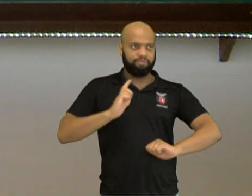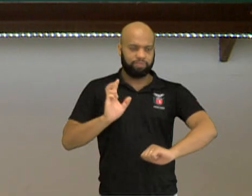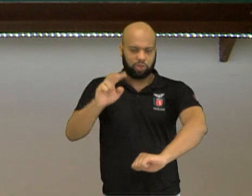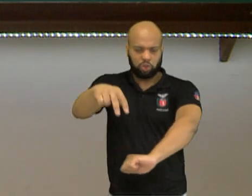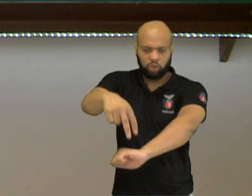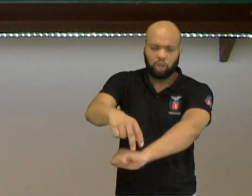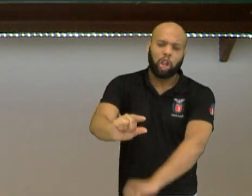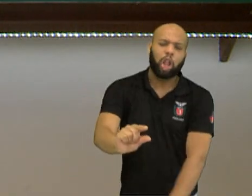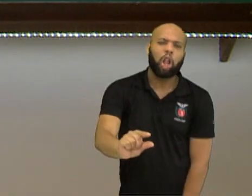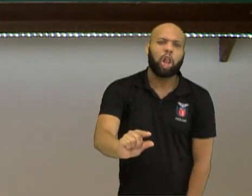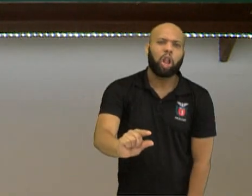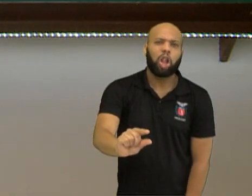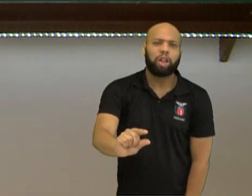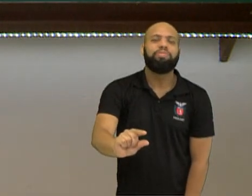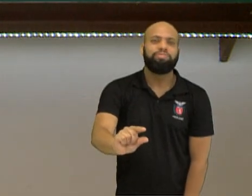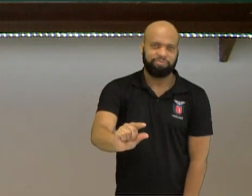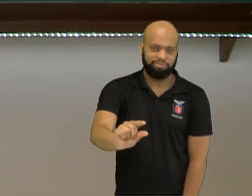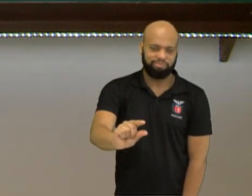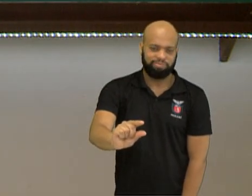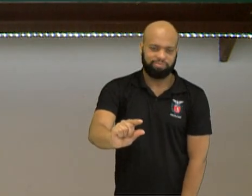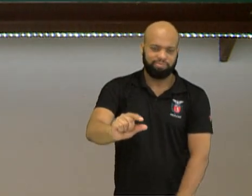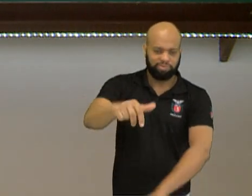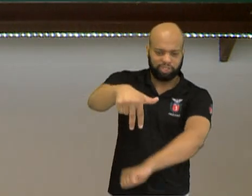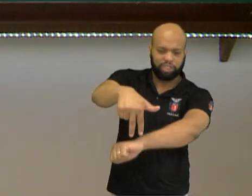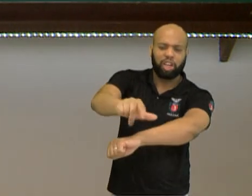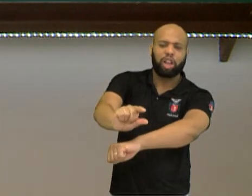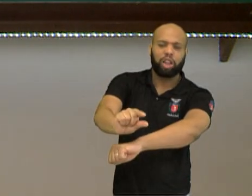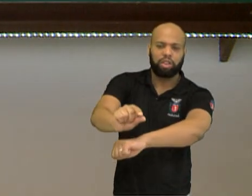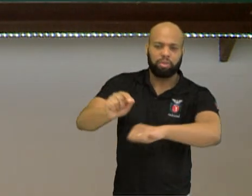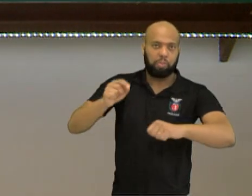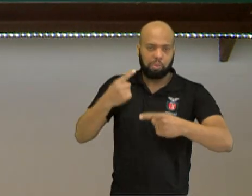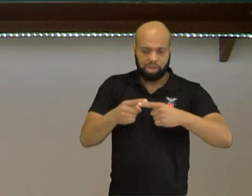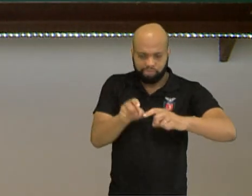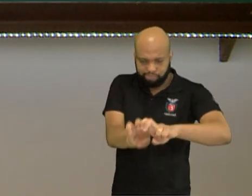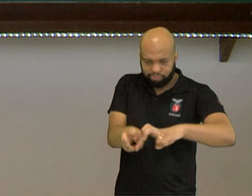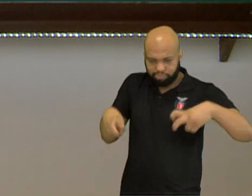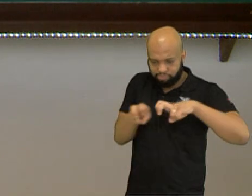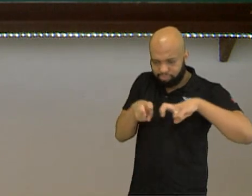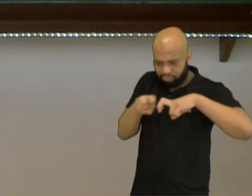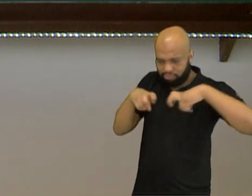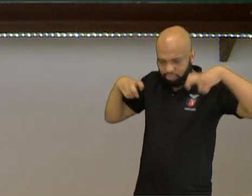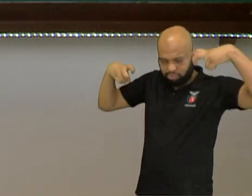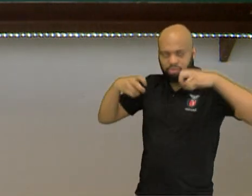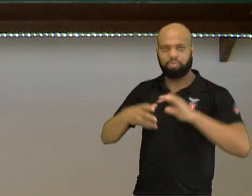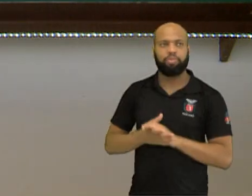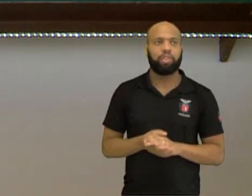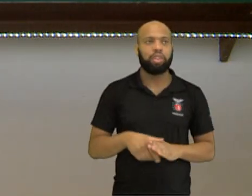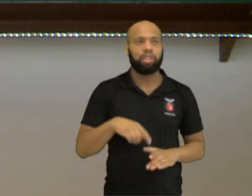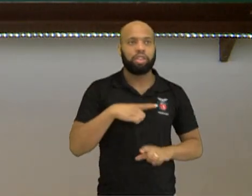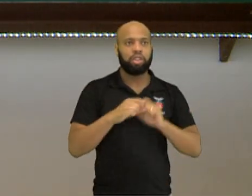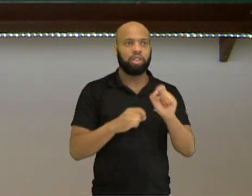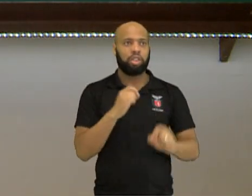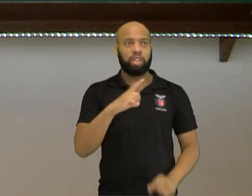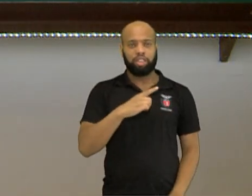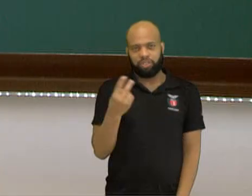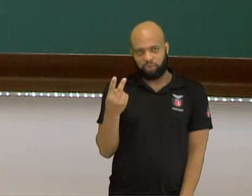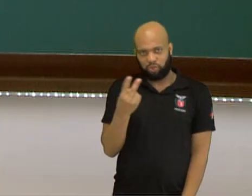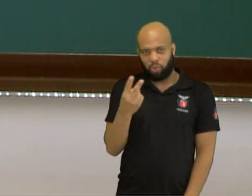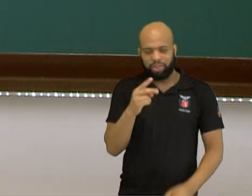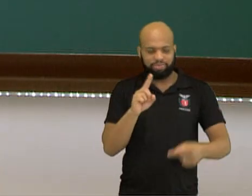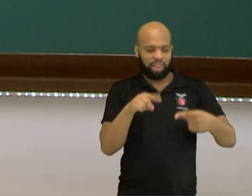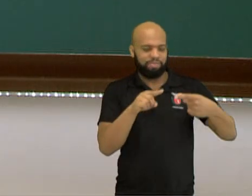minúsculo dentro de um espaço daquele. Nós temos aqui duas